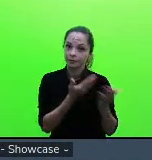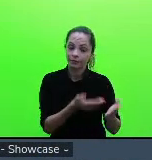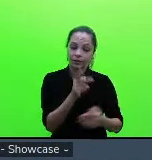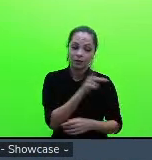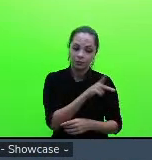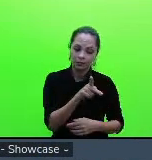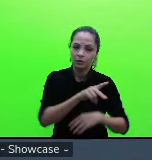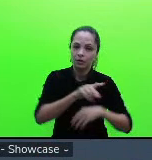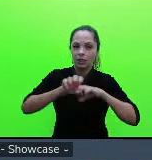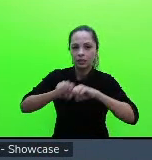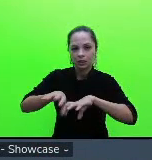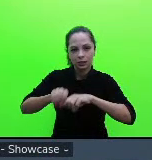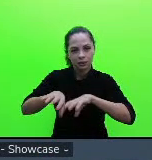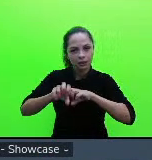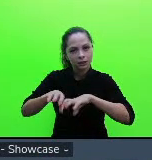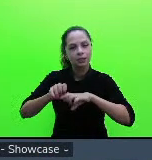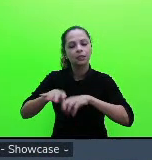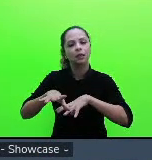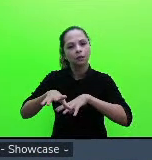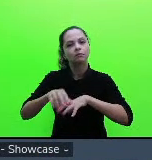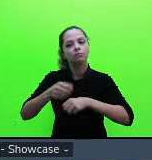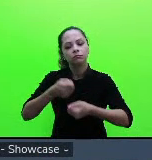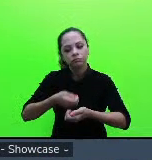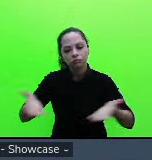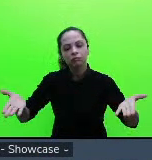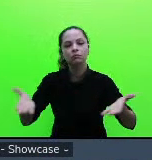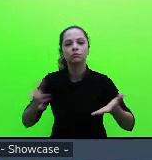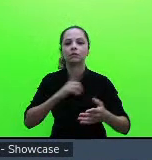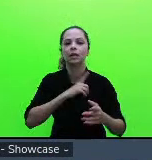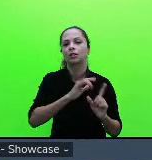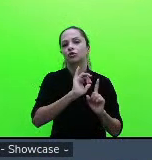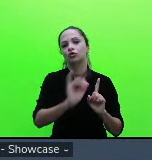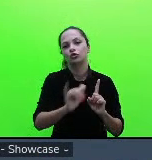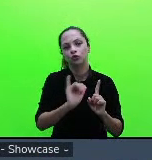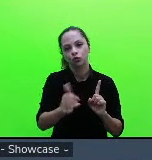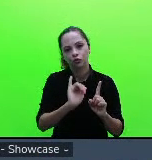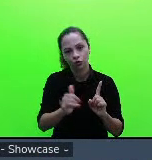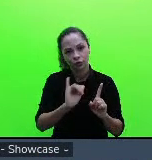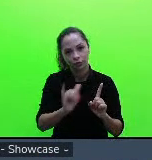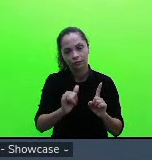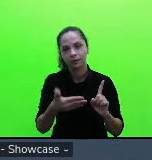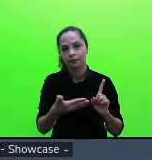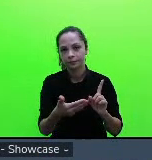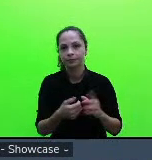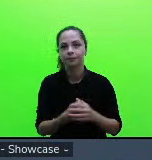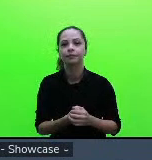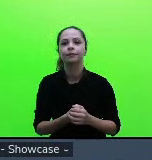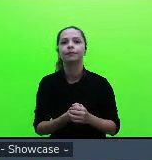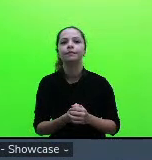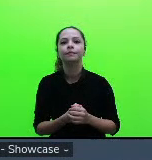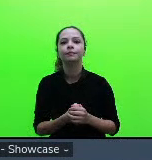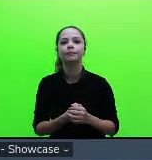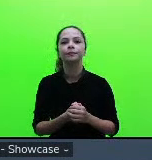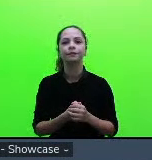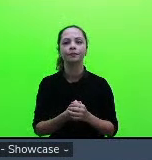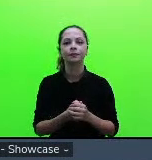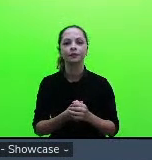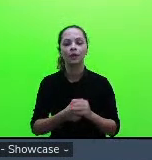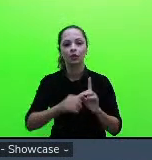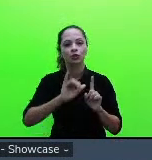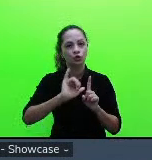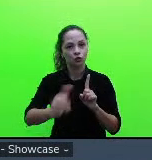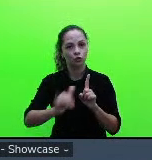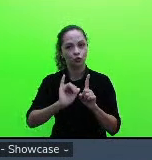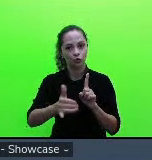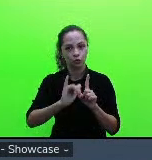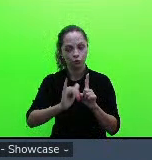conforme as atividades de práticas excursivas dele né Peixê mesmo fala isso que no discurso a pessoa